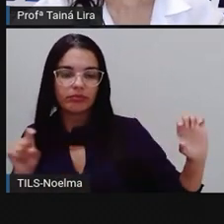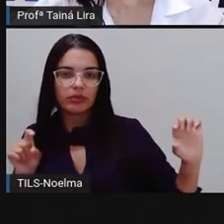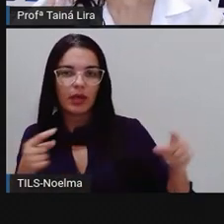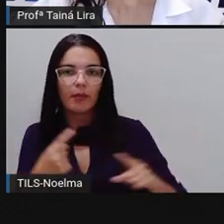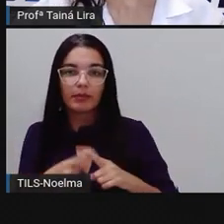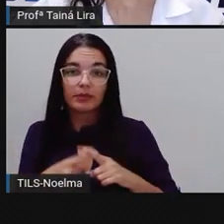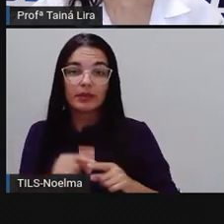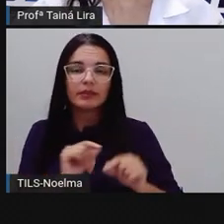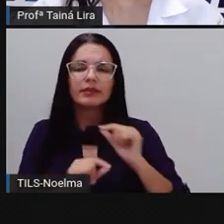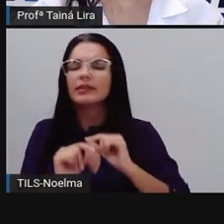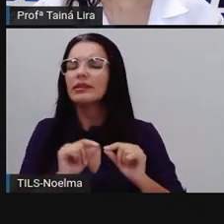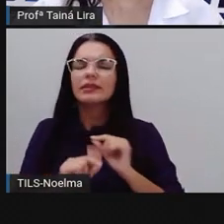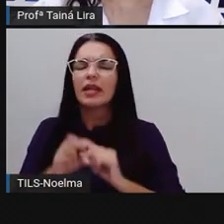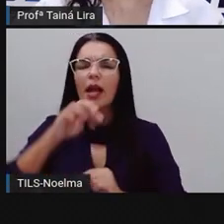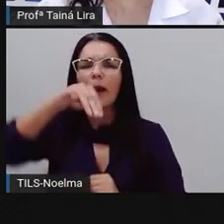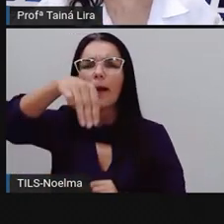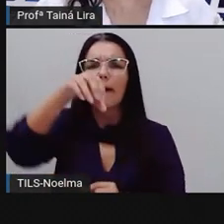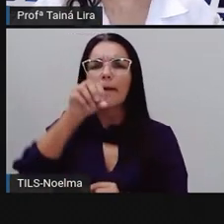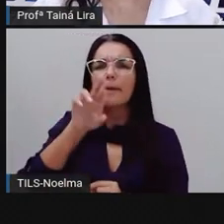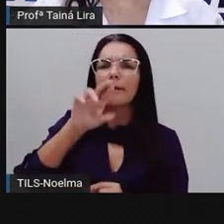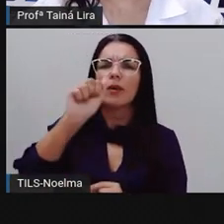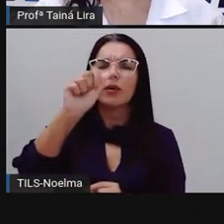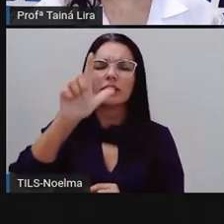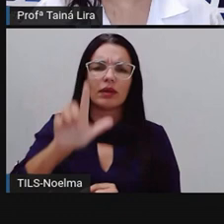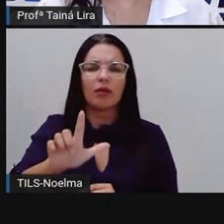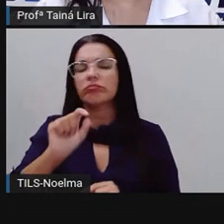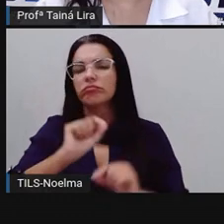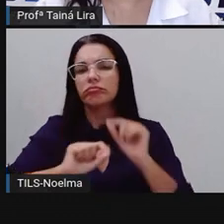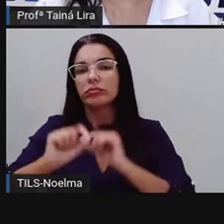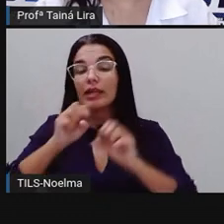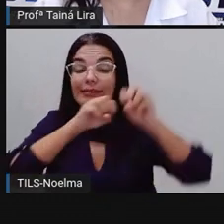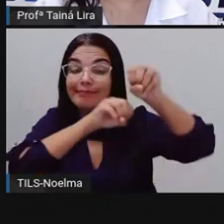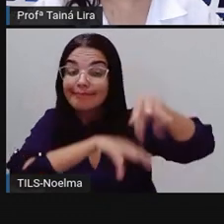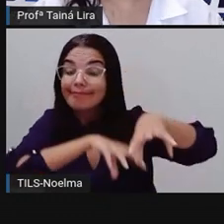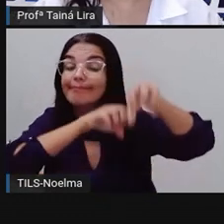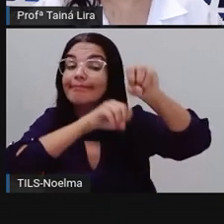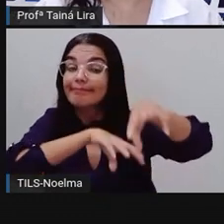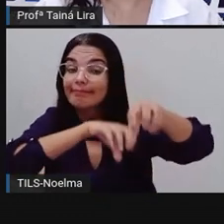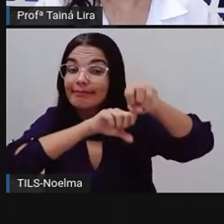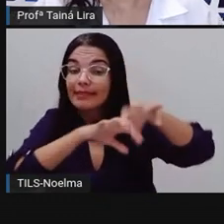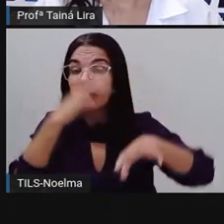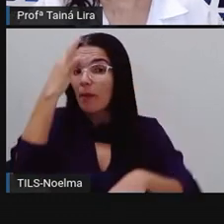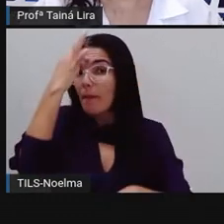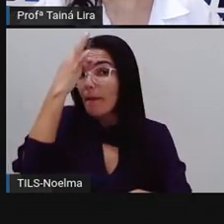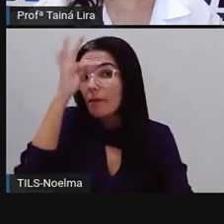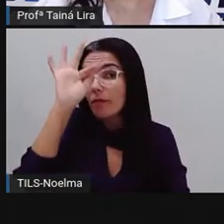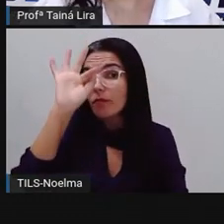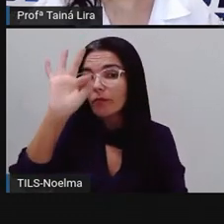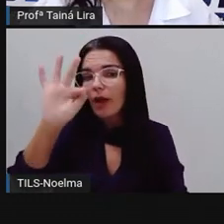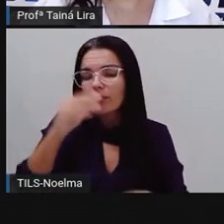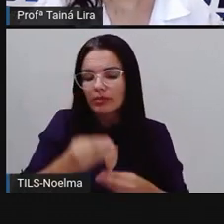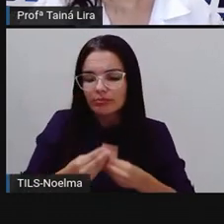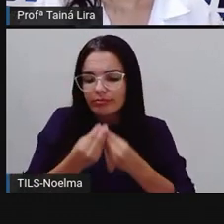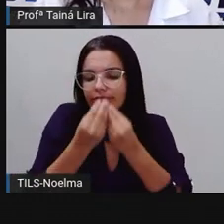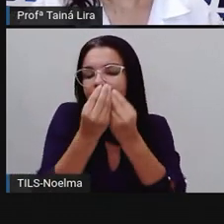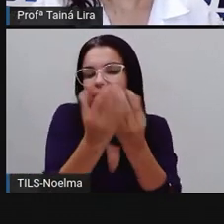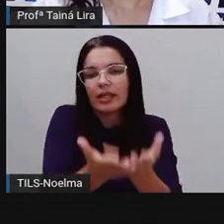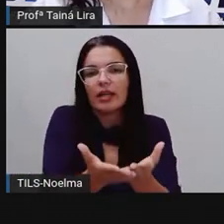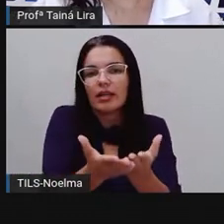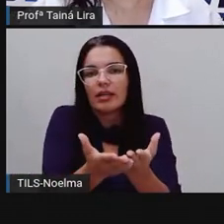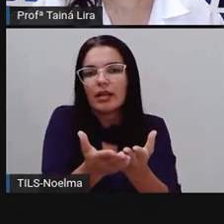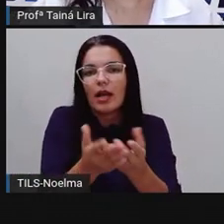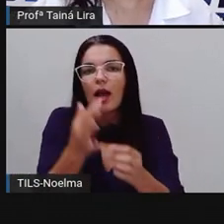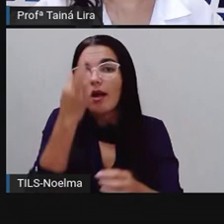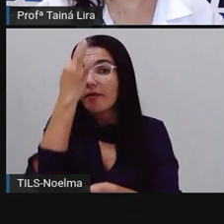Bom, e o que é a moral da história, Pró? A moral da história é um ensinamento que a fábula tá passando. A